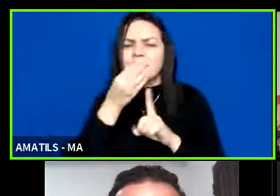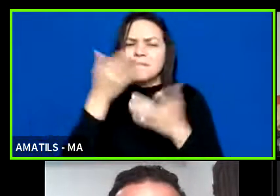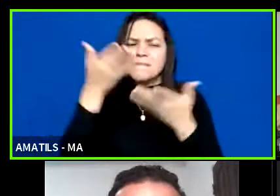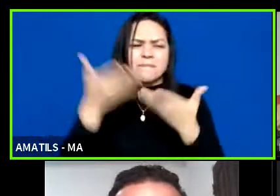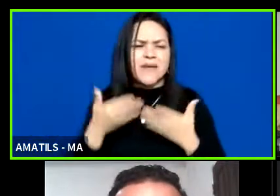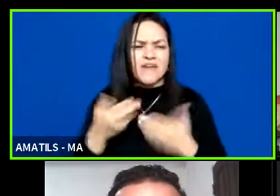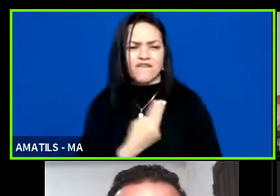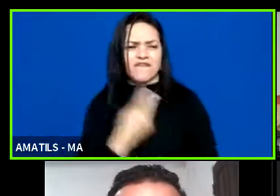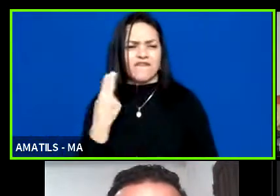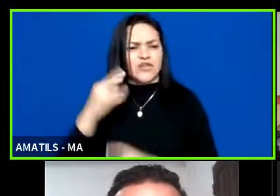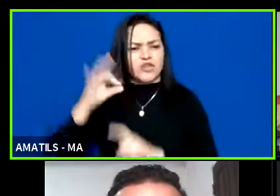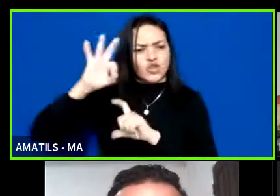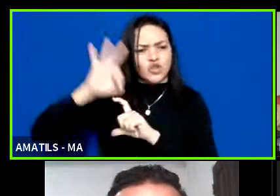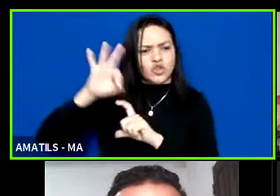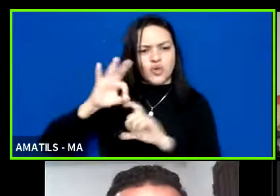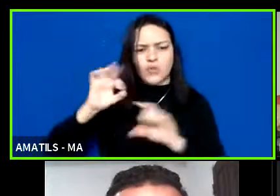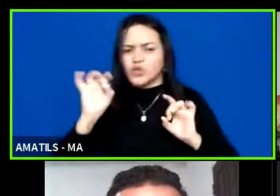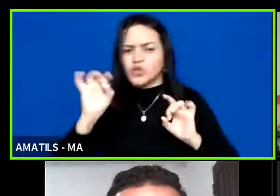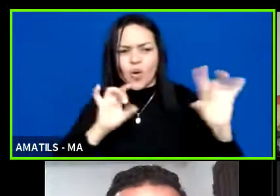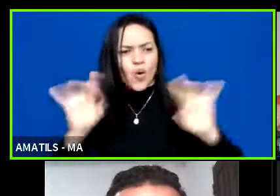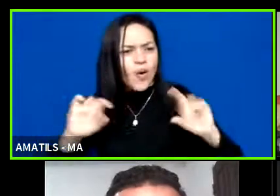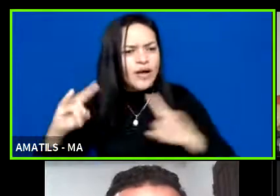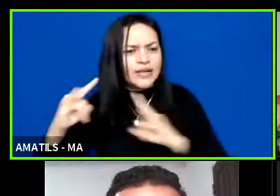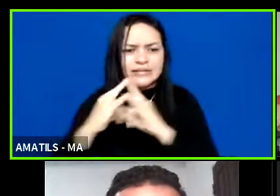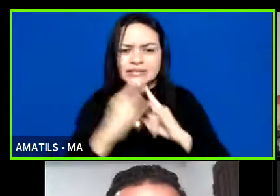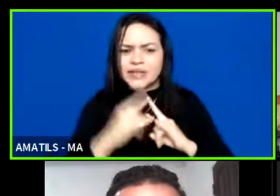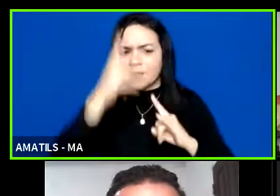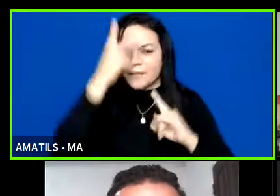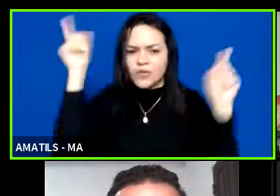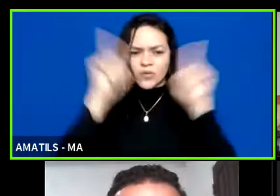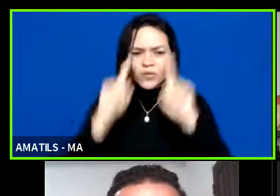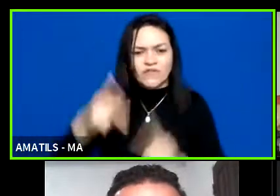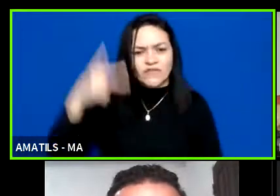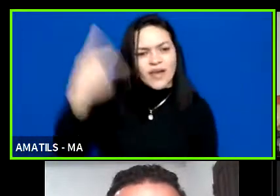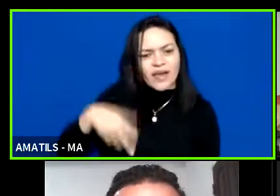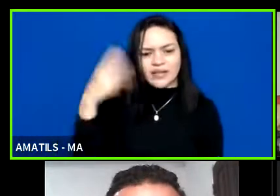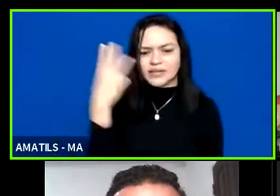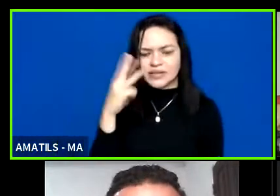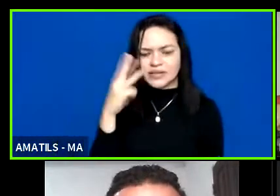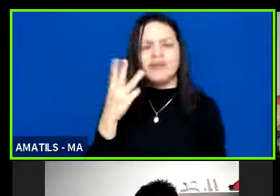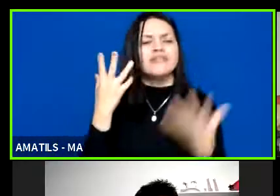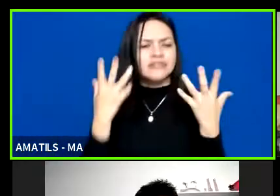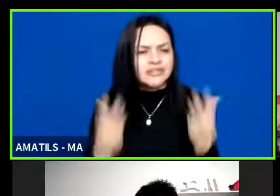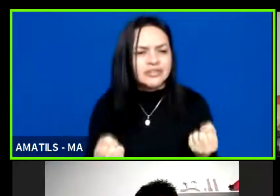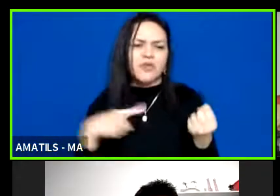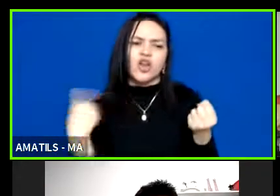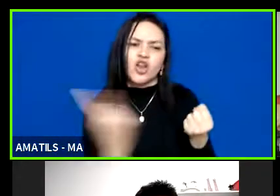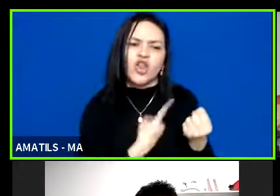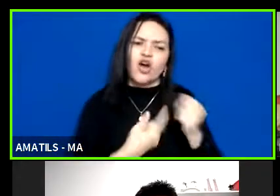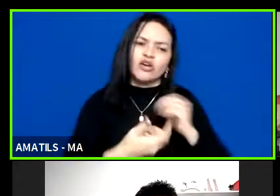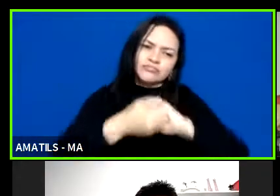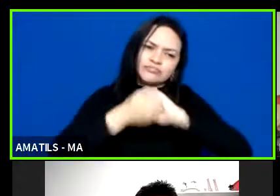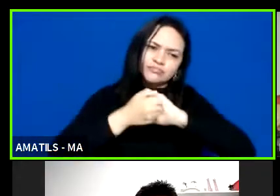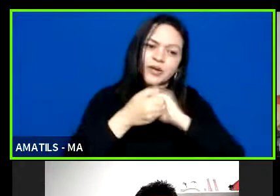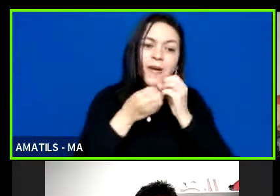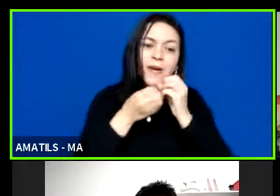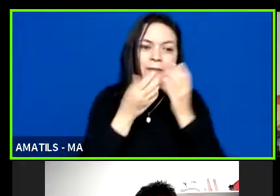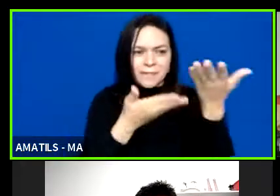fórum, de todas as entidades de pessoas com deficiência aqui do Maranhão. Receba as nossas saudações e seja bem-vindo.